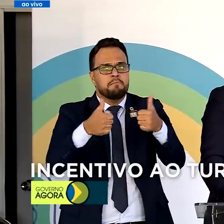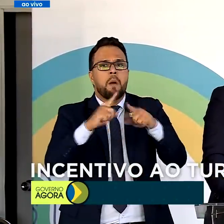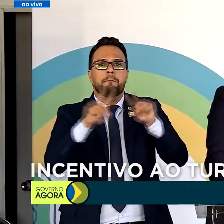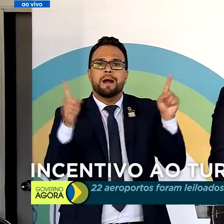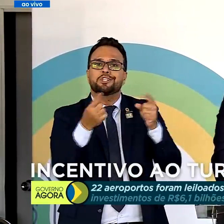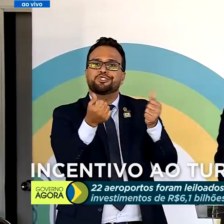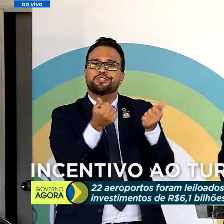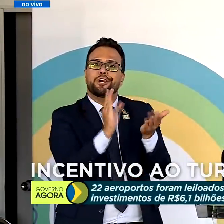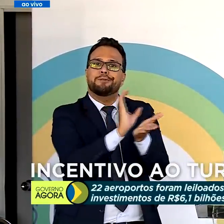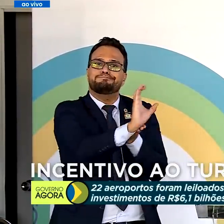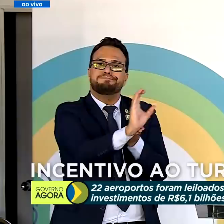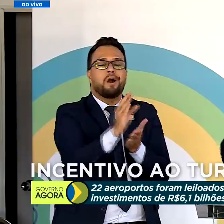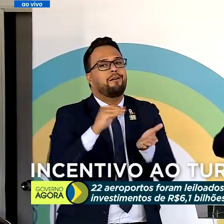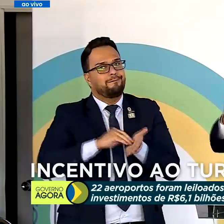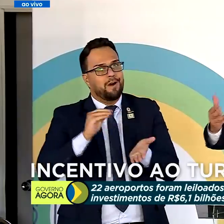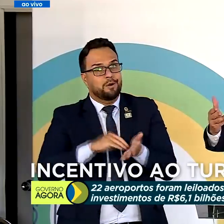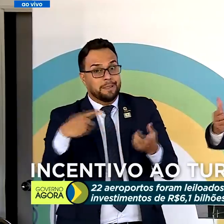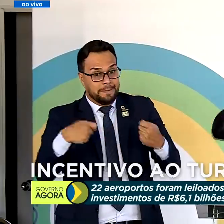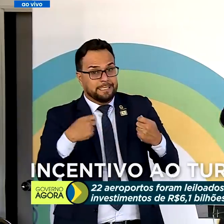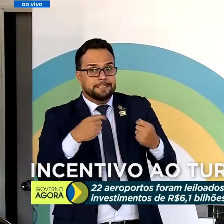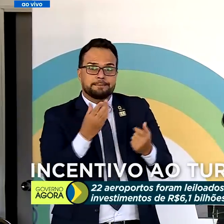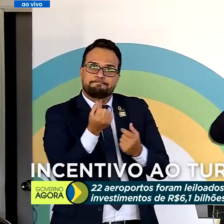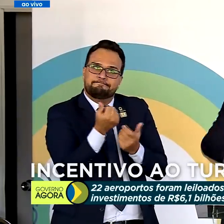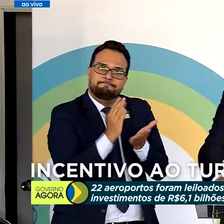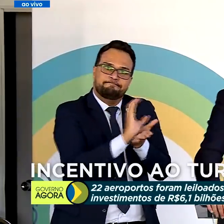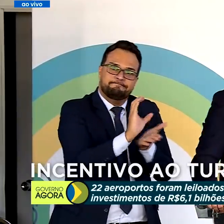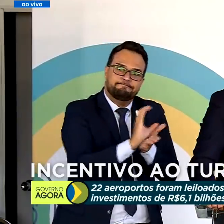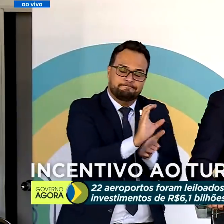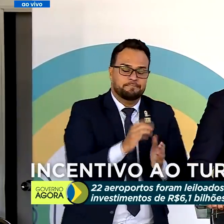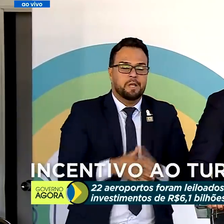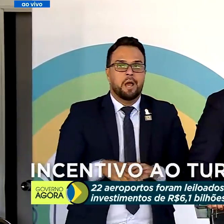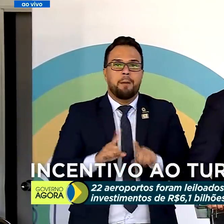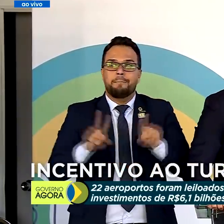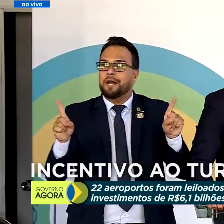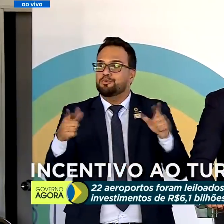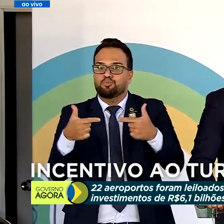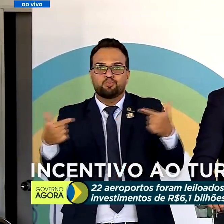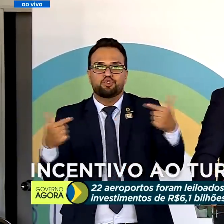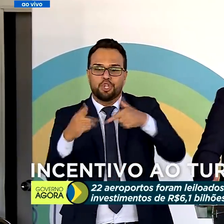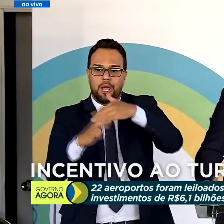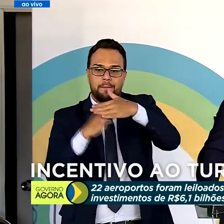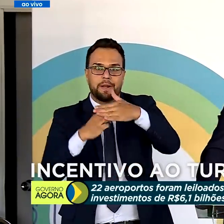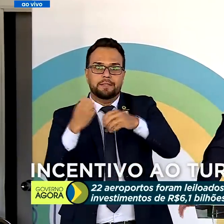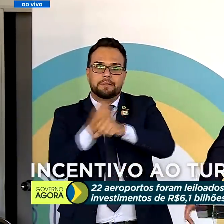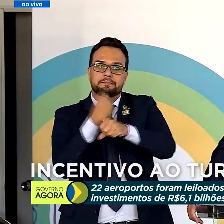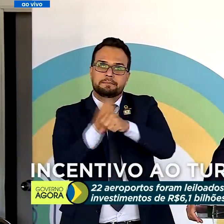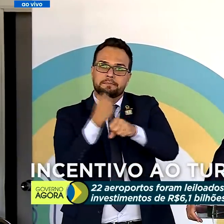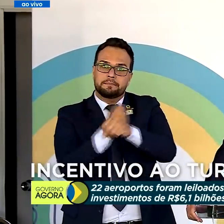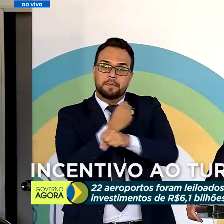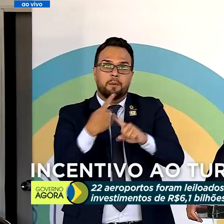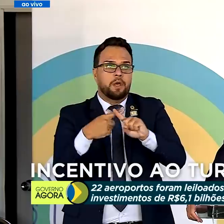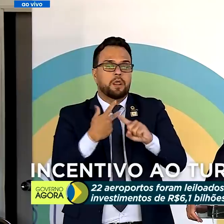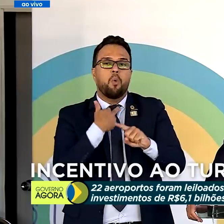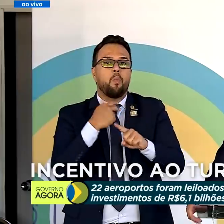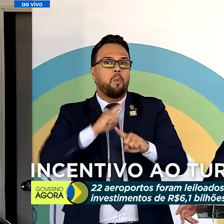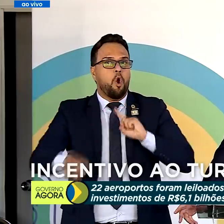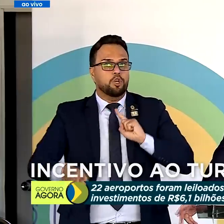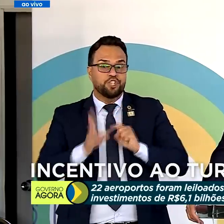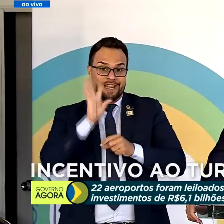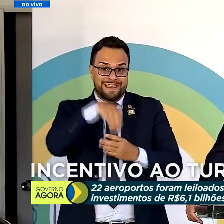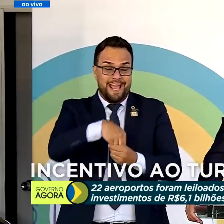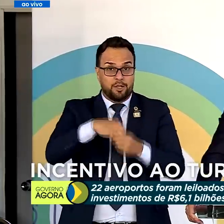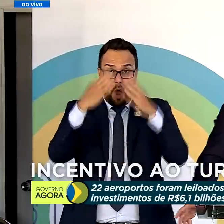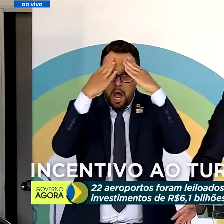Aí não tinha quem tocasse o projeto para fazer a obra, porque a Itaipu não pode fazer a obra dentro do